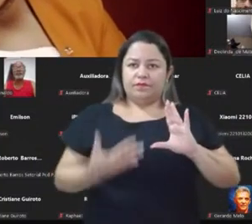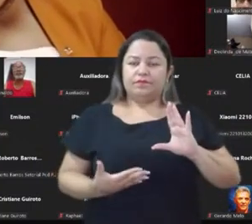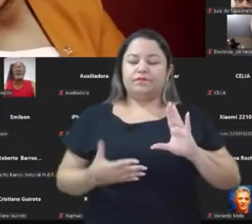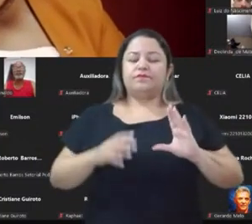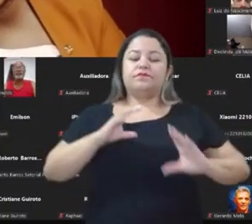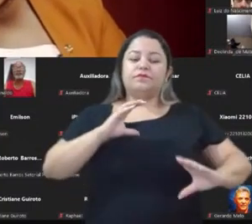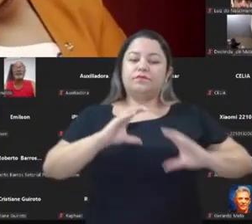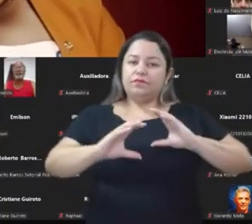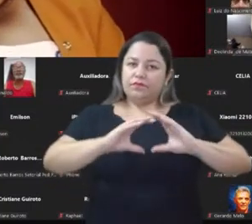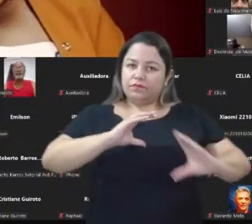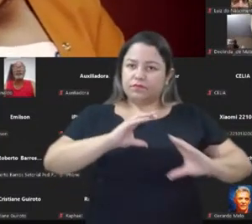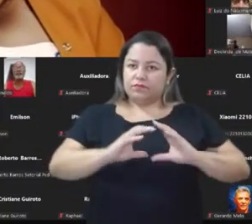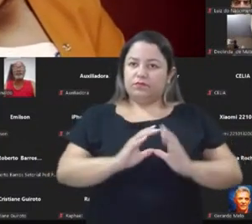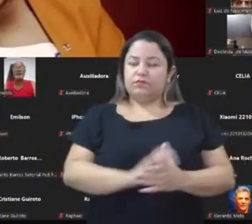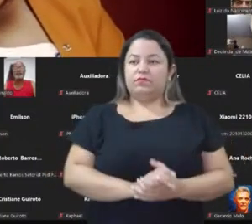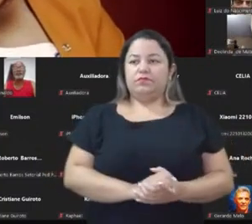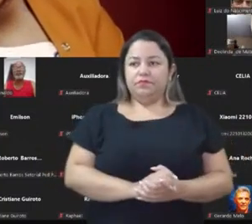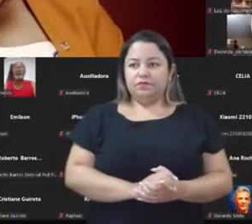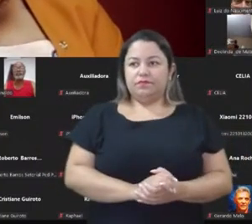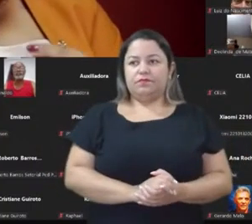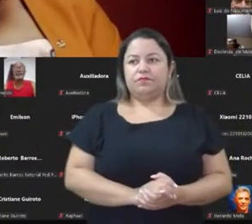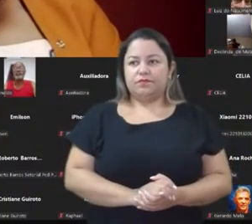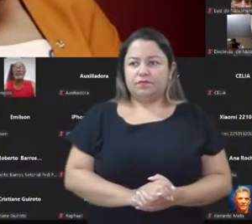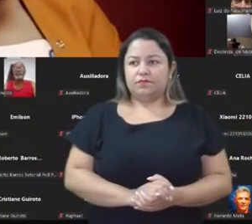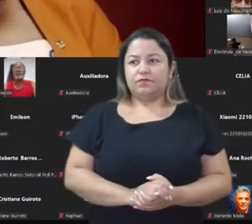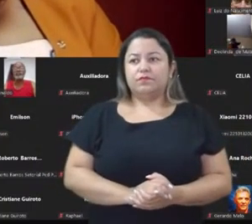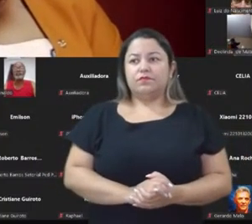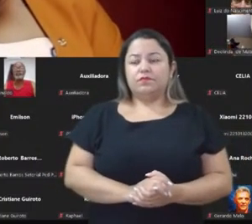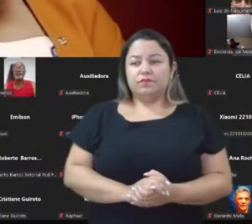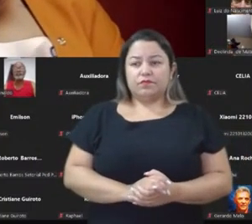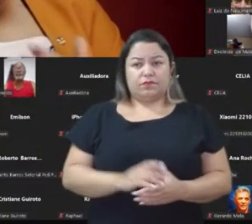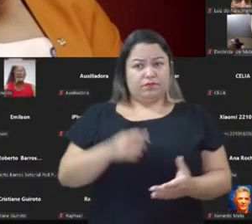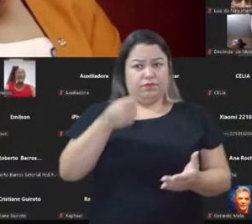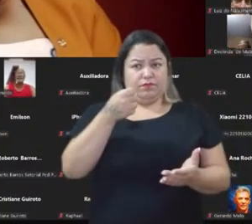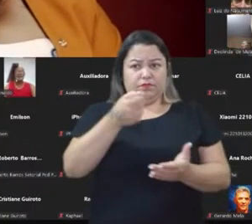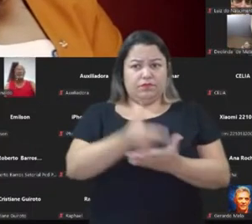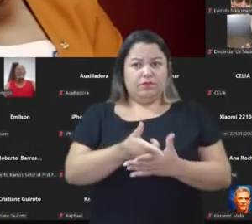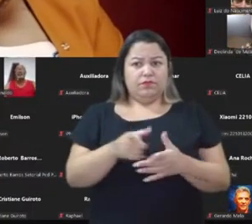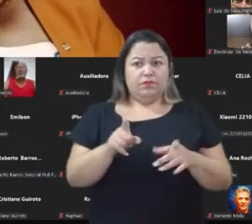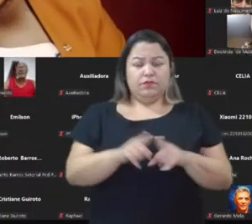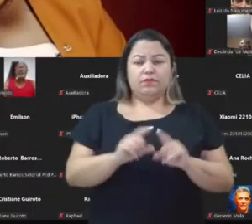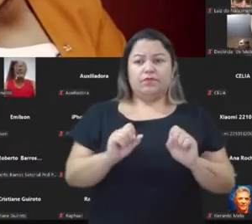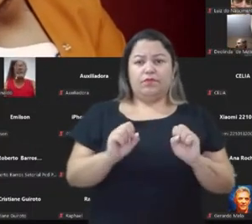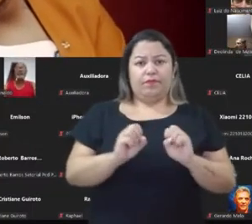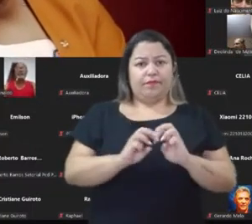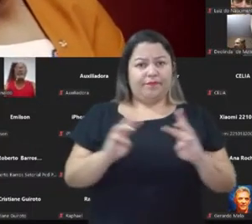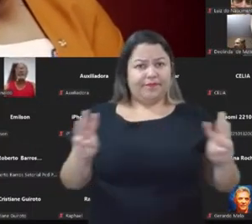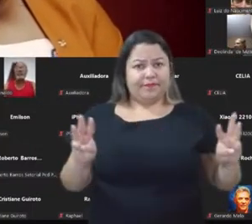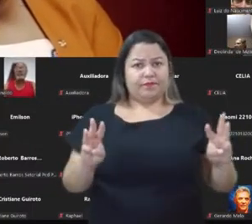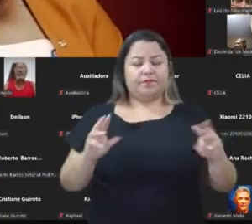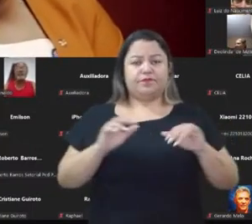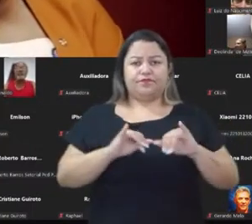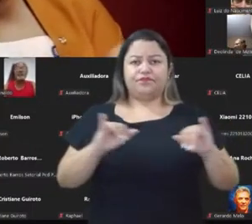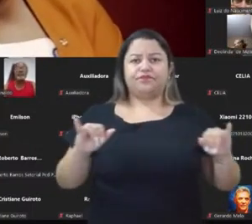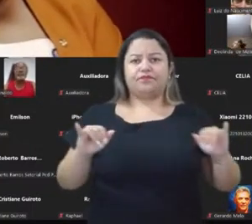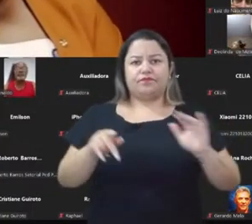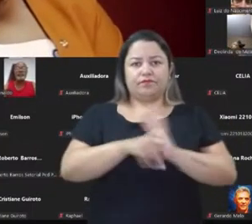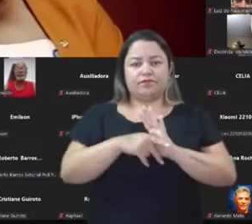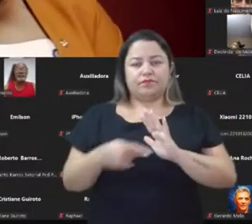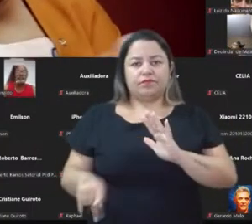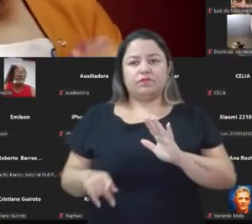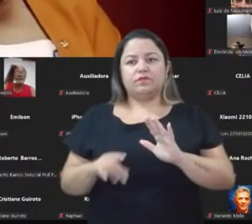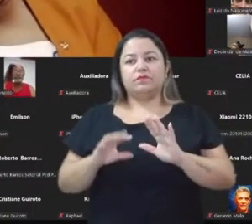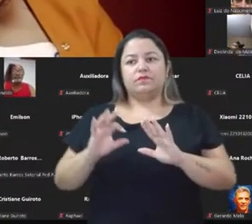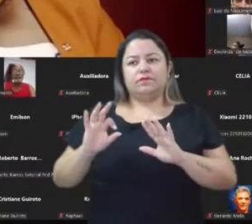comunicação. Há um declínio do tráfego pago para sites de notícia para uma